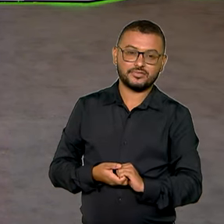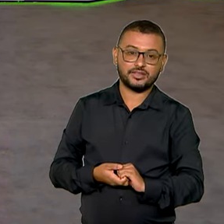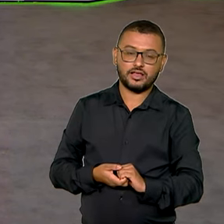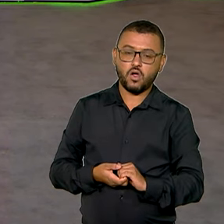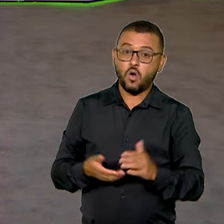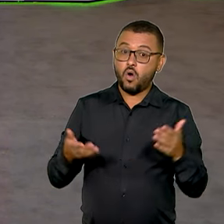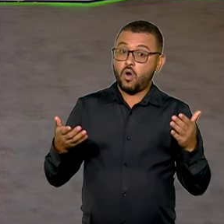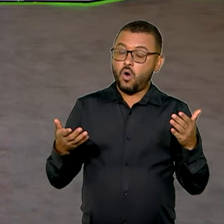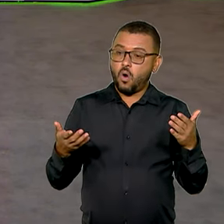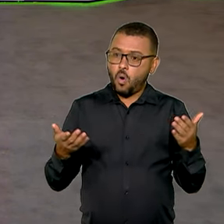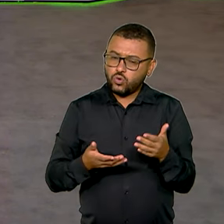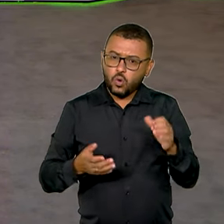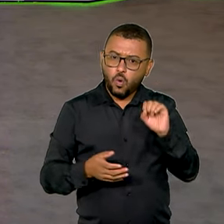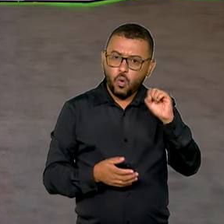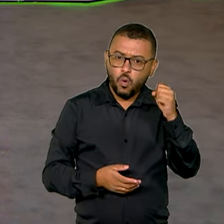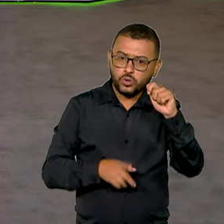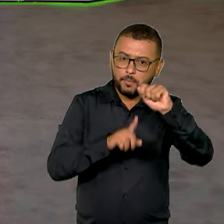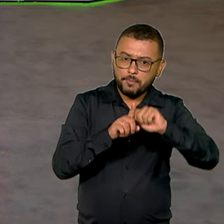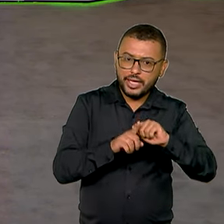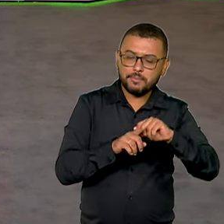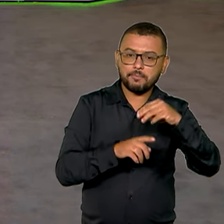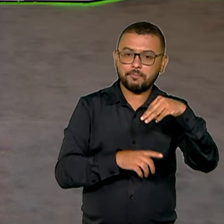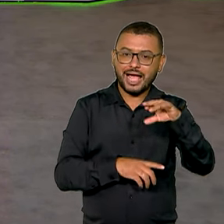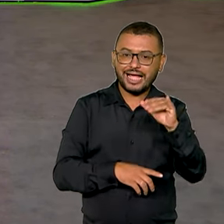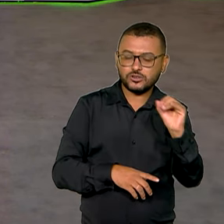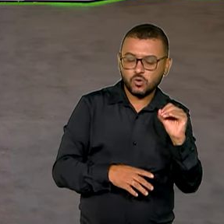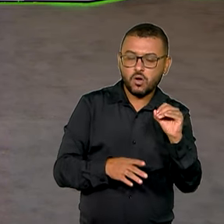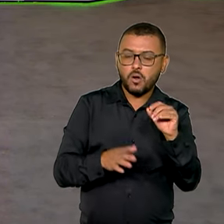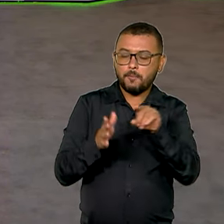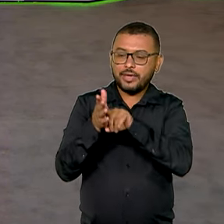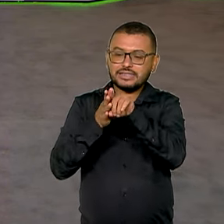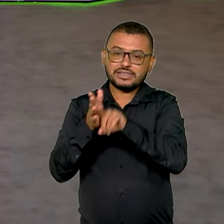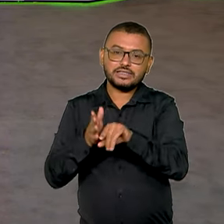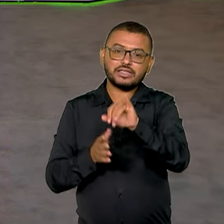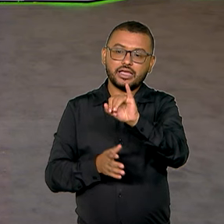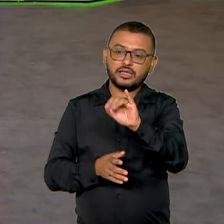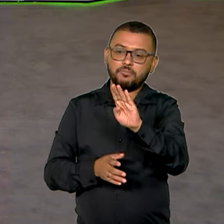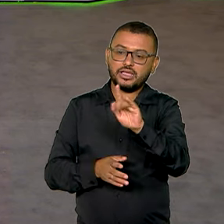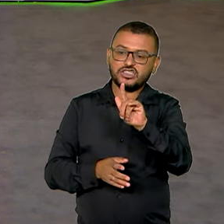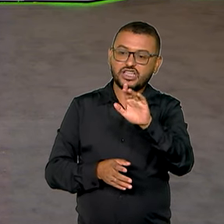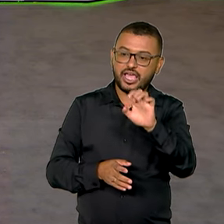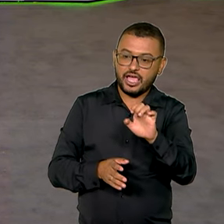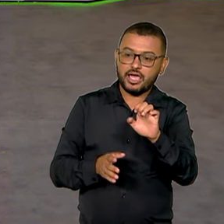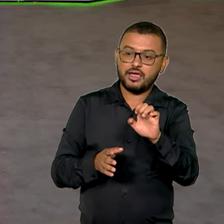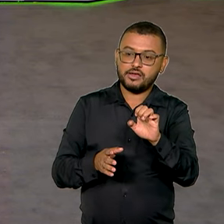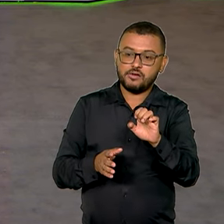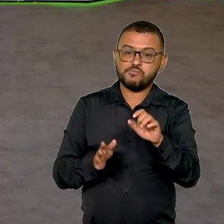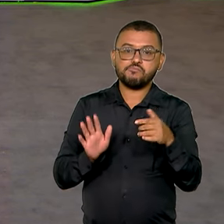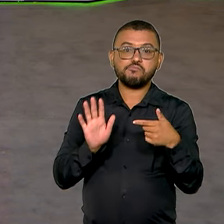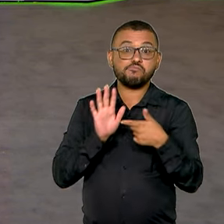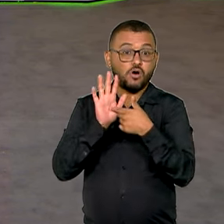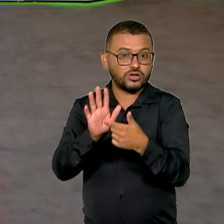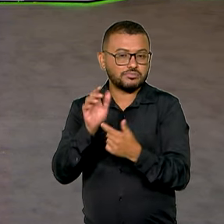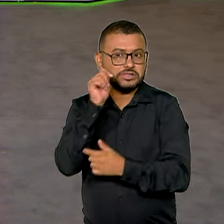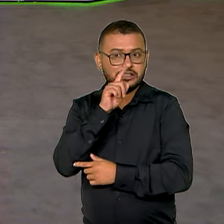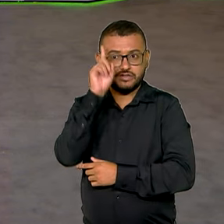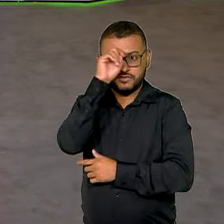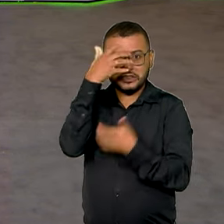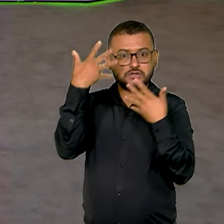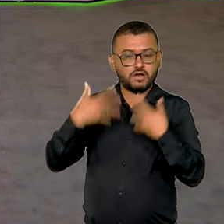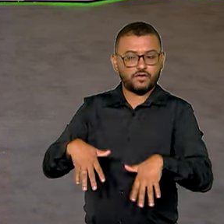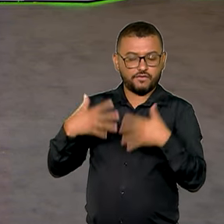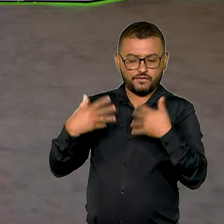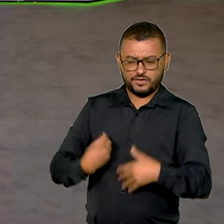Em pleno 8 de março, o IBGE traz uma pesquisa que mostra uma face dura de ser mulher no Brasil. Tripla